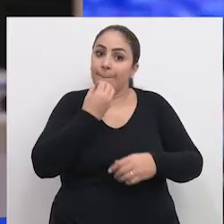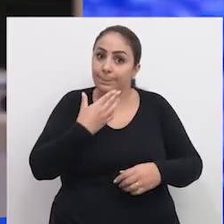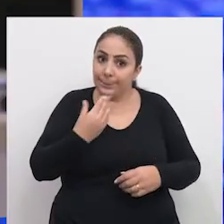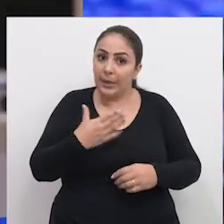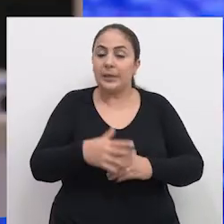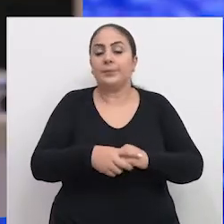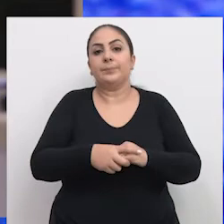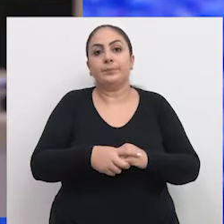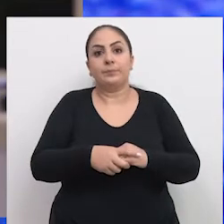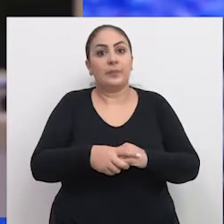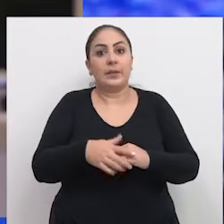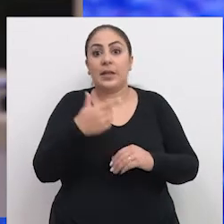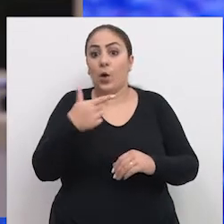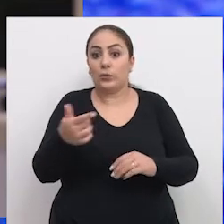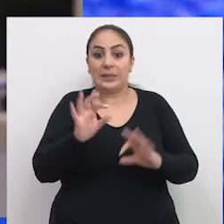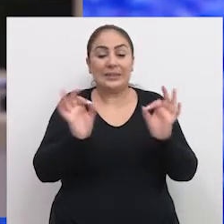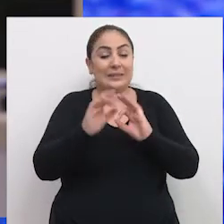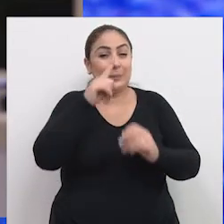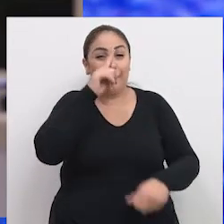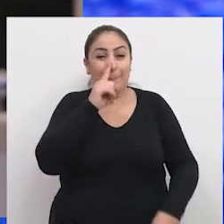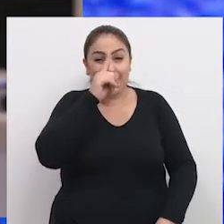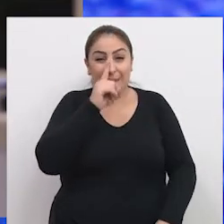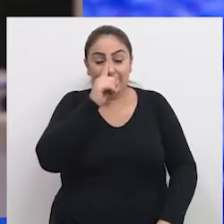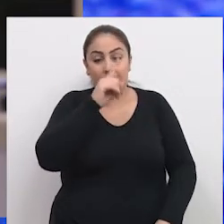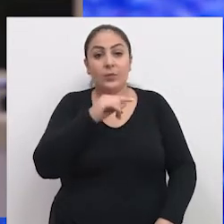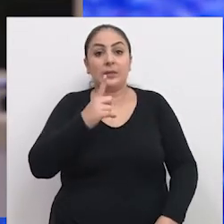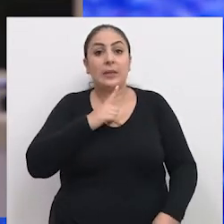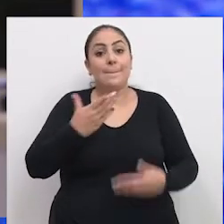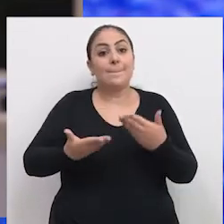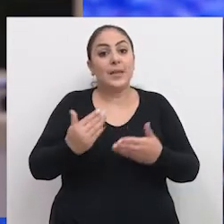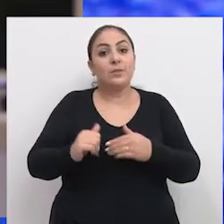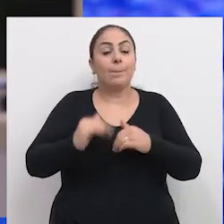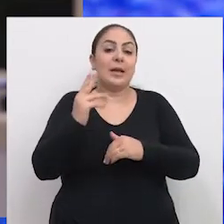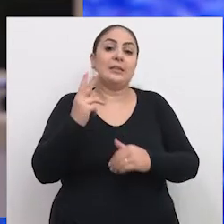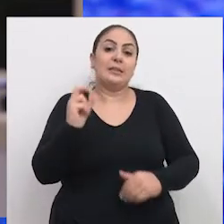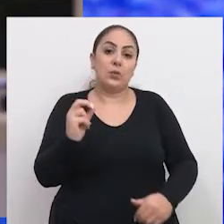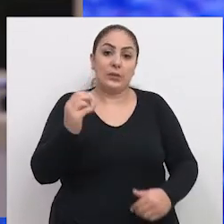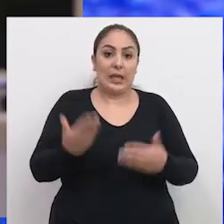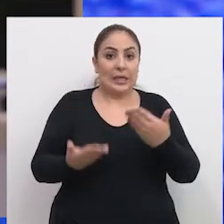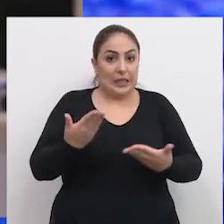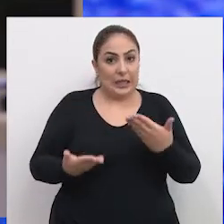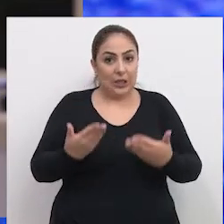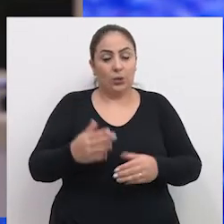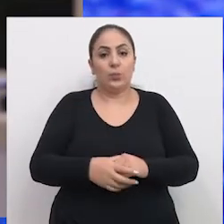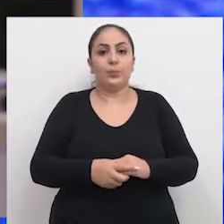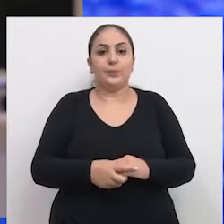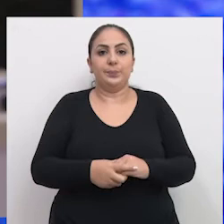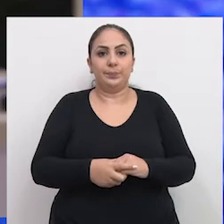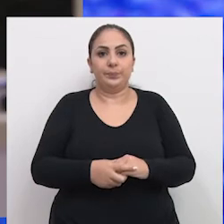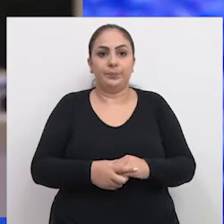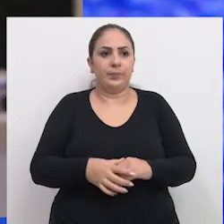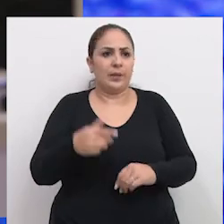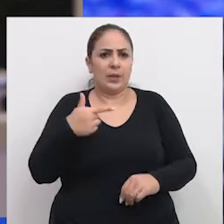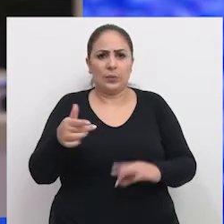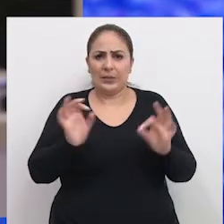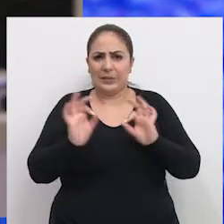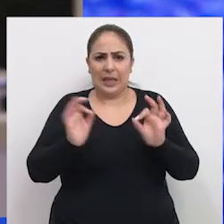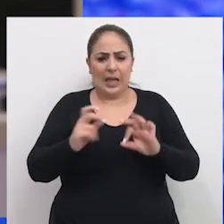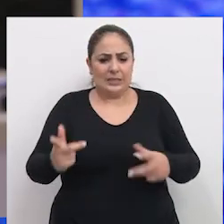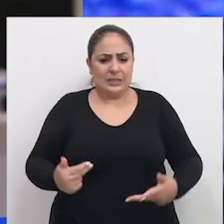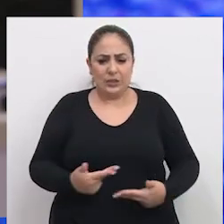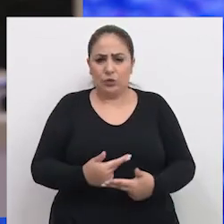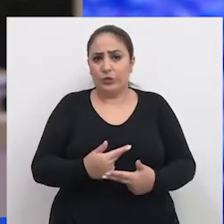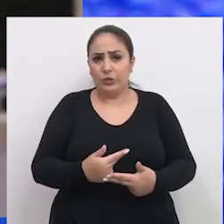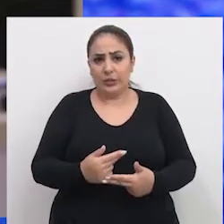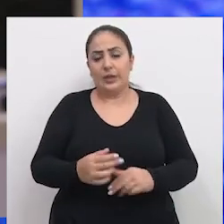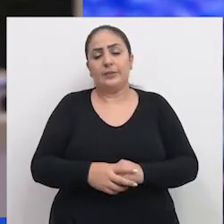alimentado, não ter fatores de risco, ter peso acima de 50 quilos, não ter submetido a